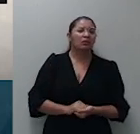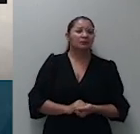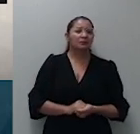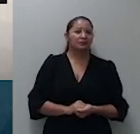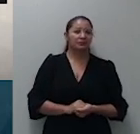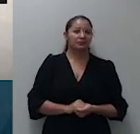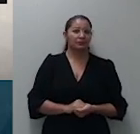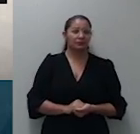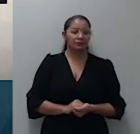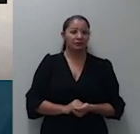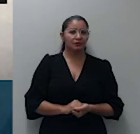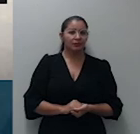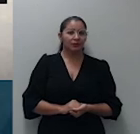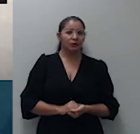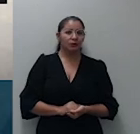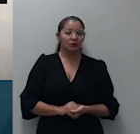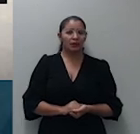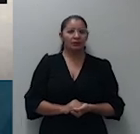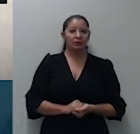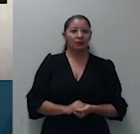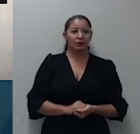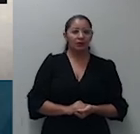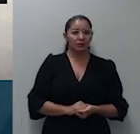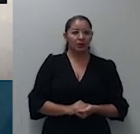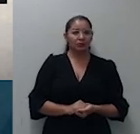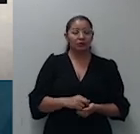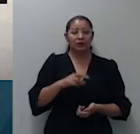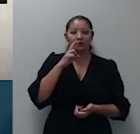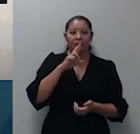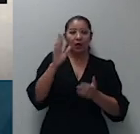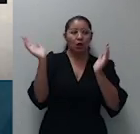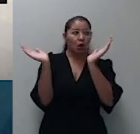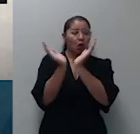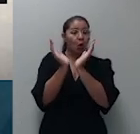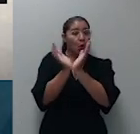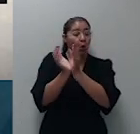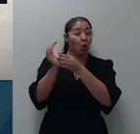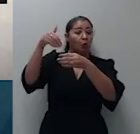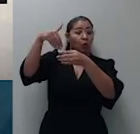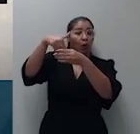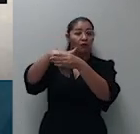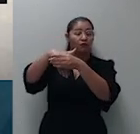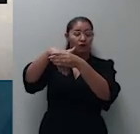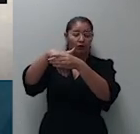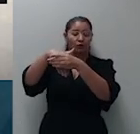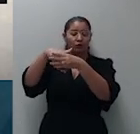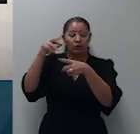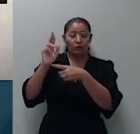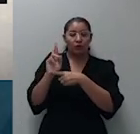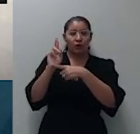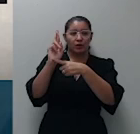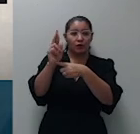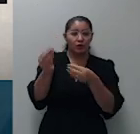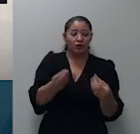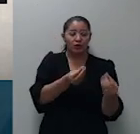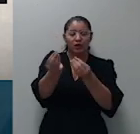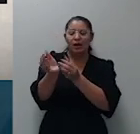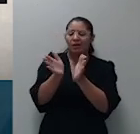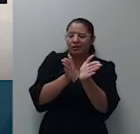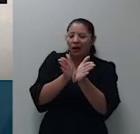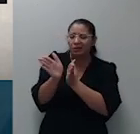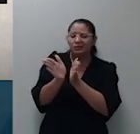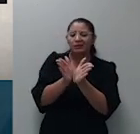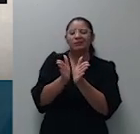então eu proclamo nos termos do voto do relator foi dado parcial provimento ao recurso